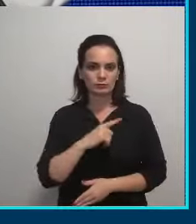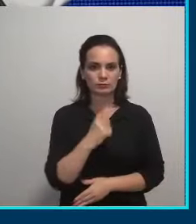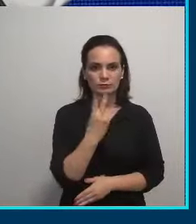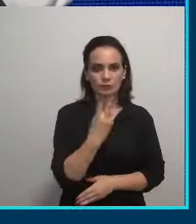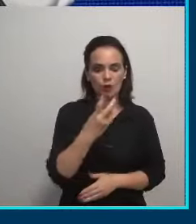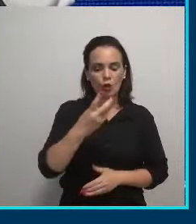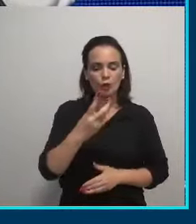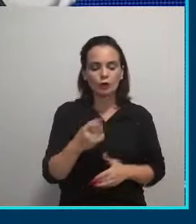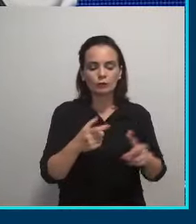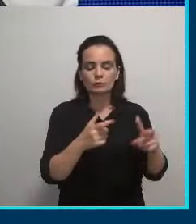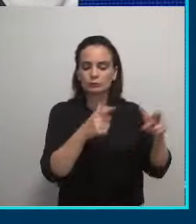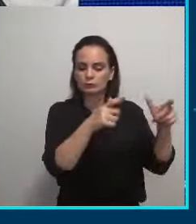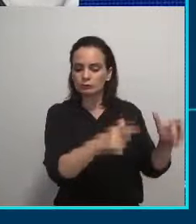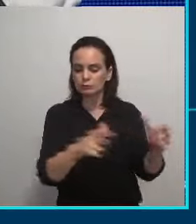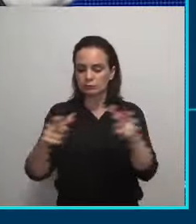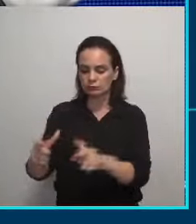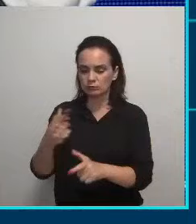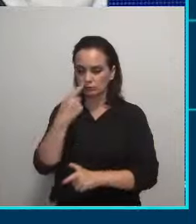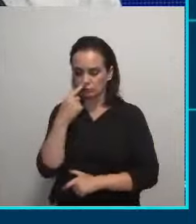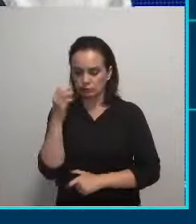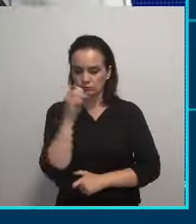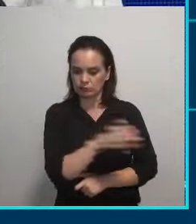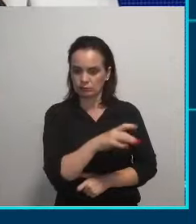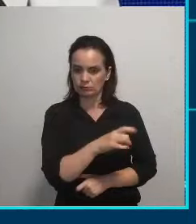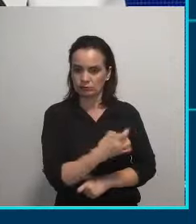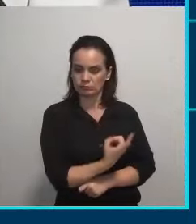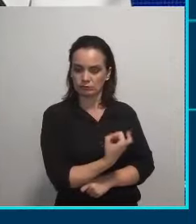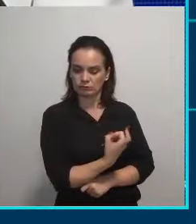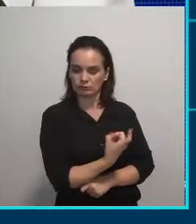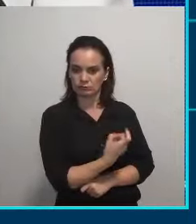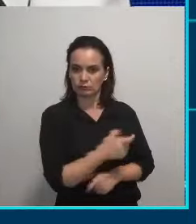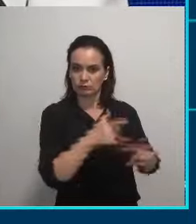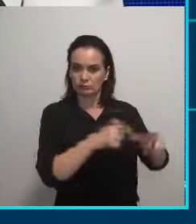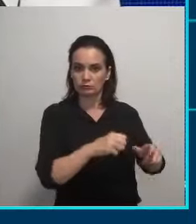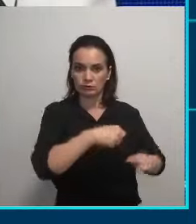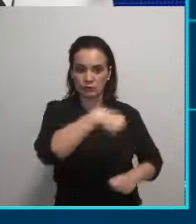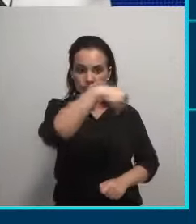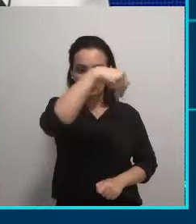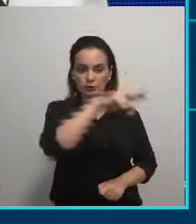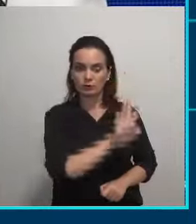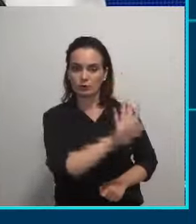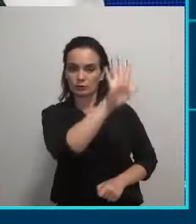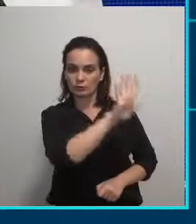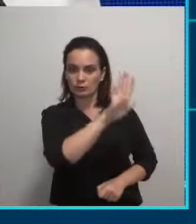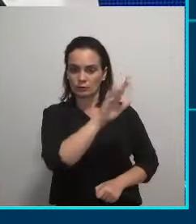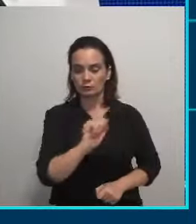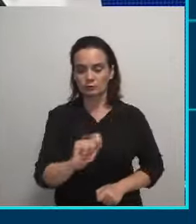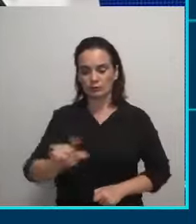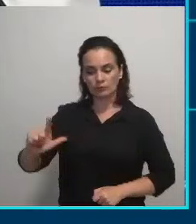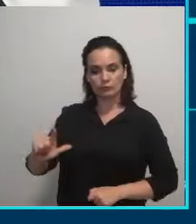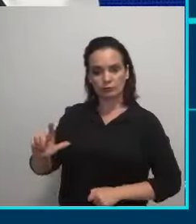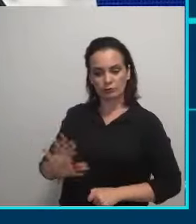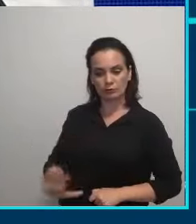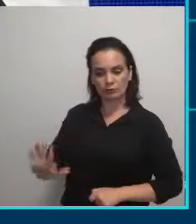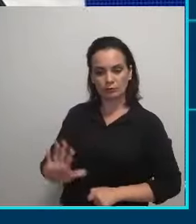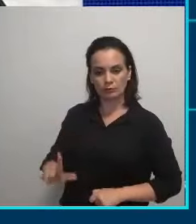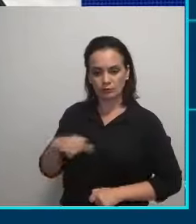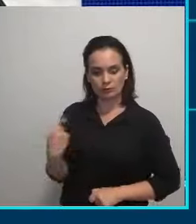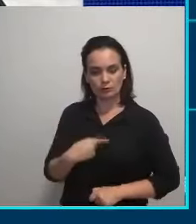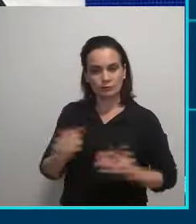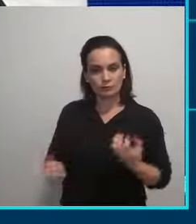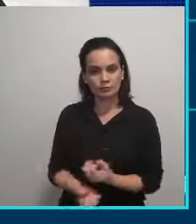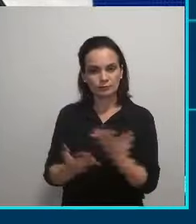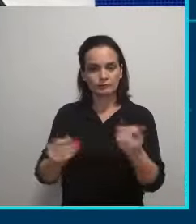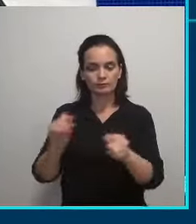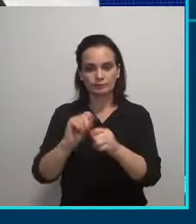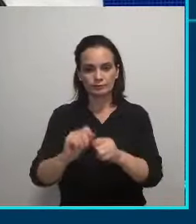espaços de descarte de lixo individual, que um fica na zona norte e outro na zona leste, mas nós vamos devolver, nós vamos fazer com que isso volte